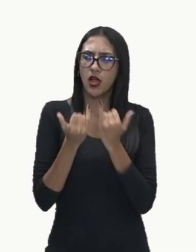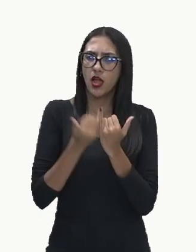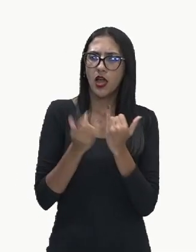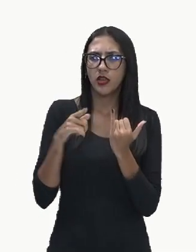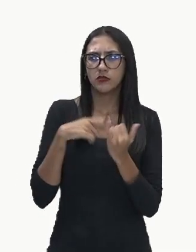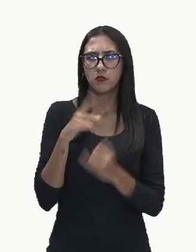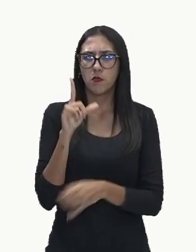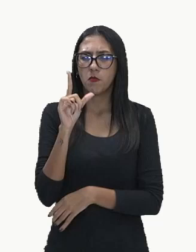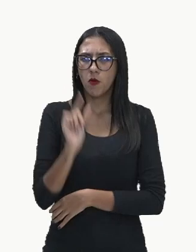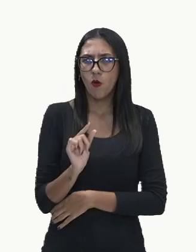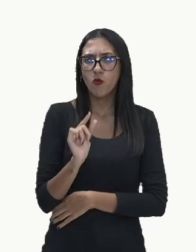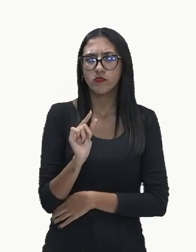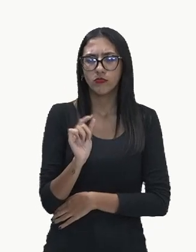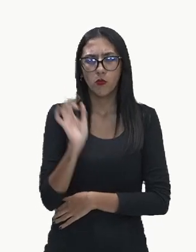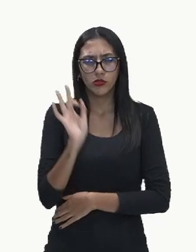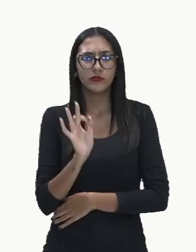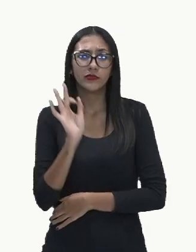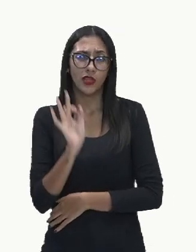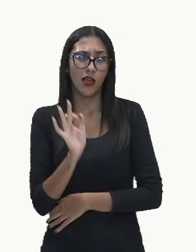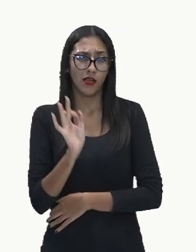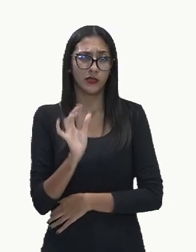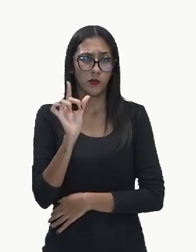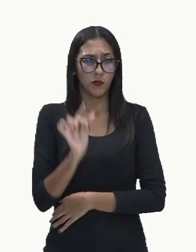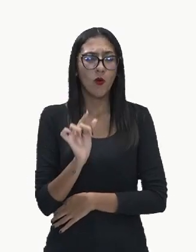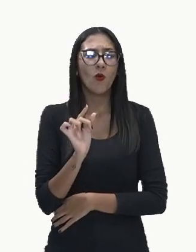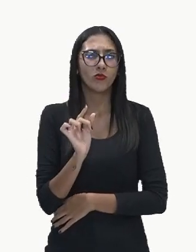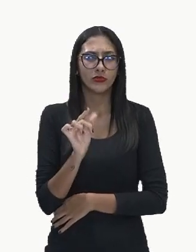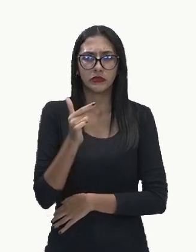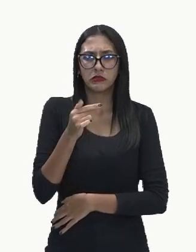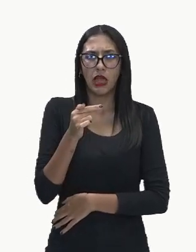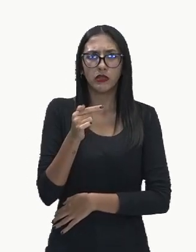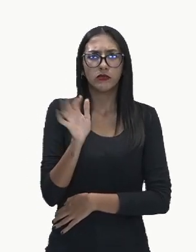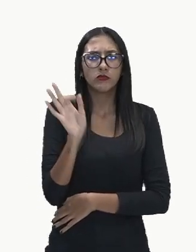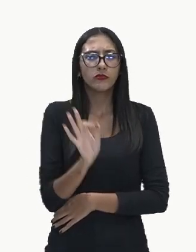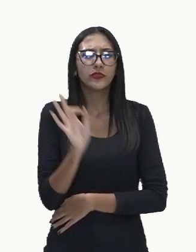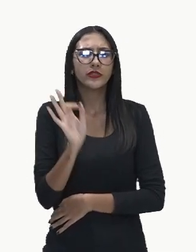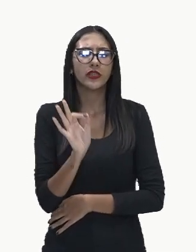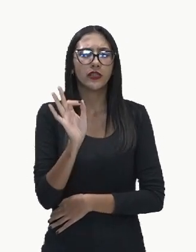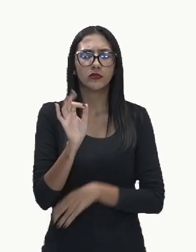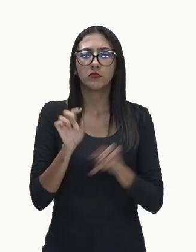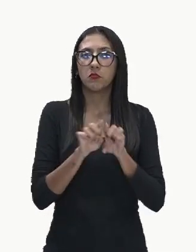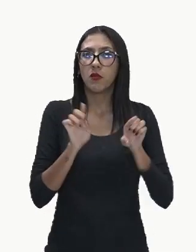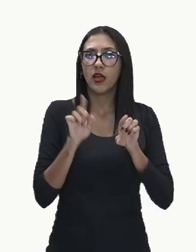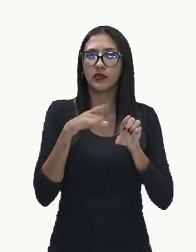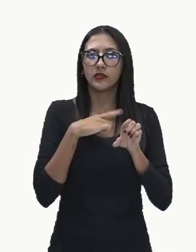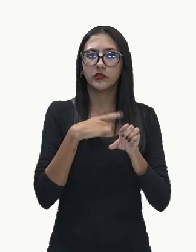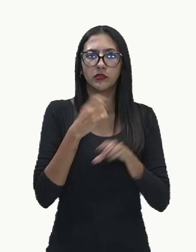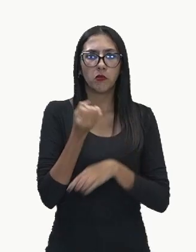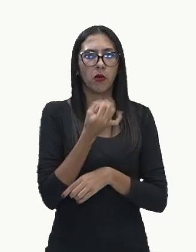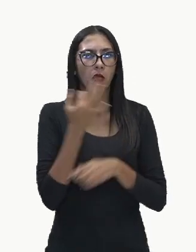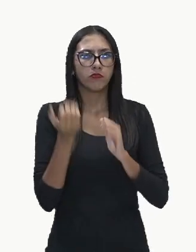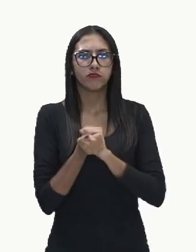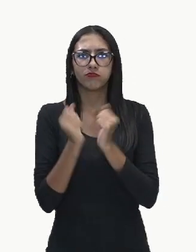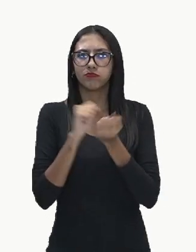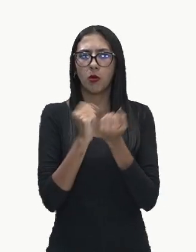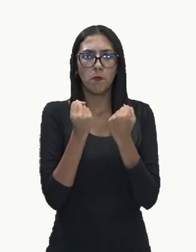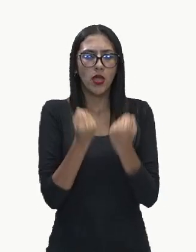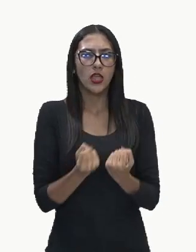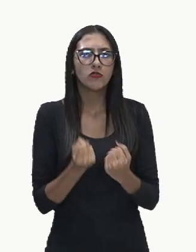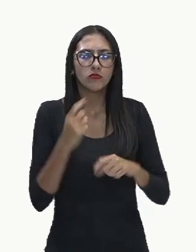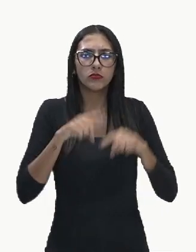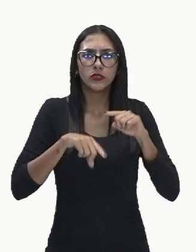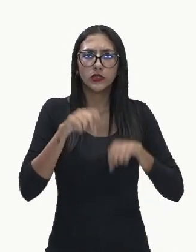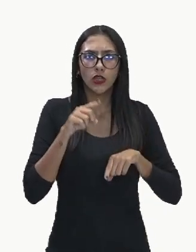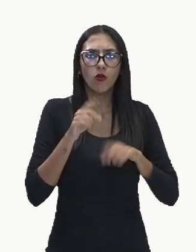pequeno número ali, não é isso? Só poucos por cento do total, nós temos isso transformado em peso, em